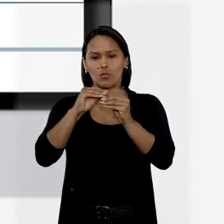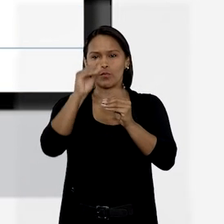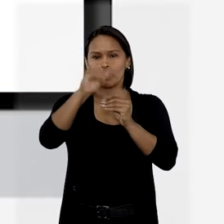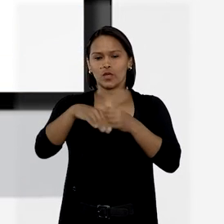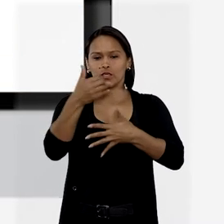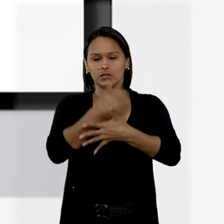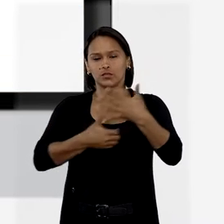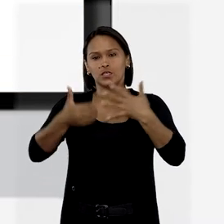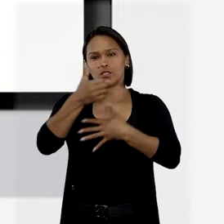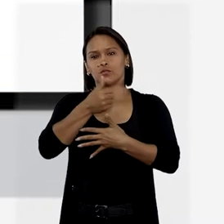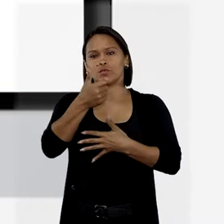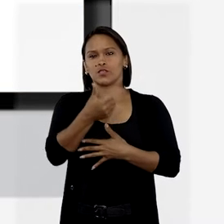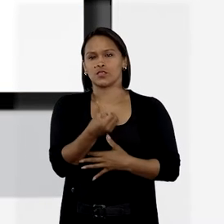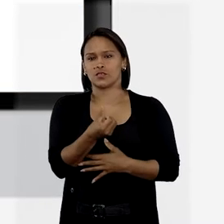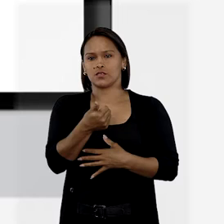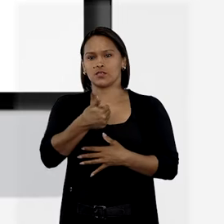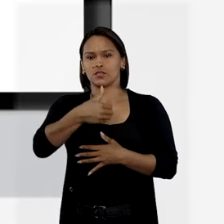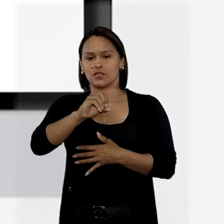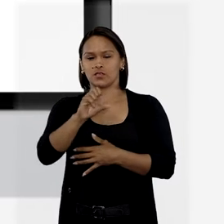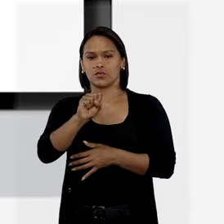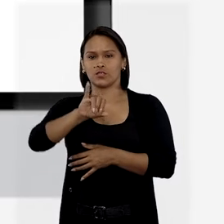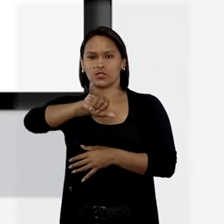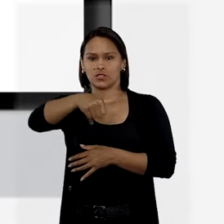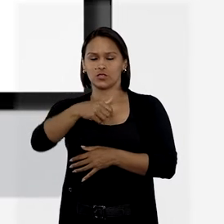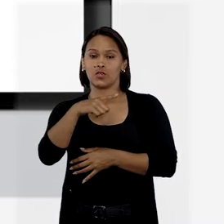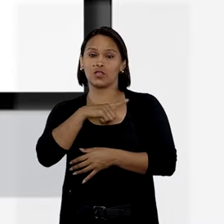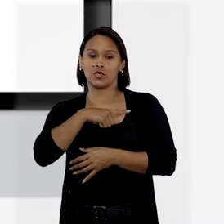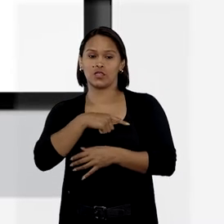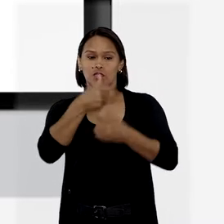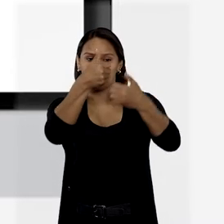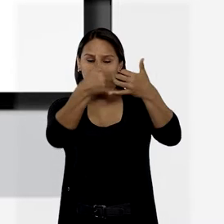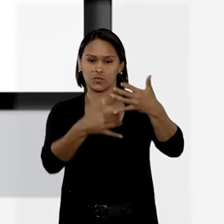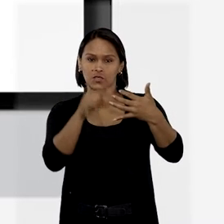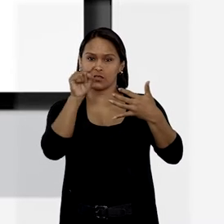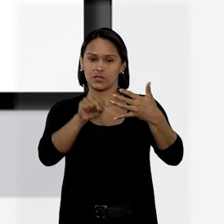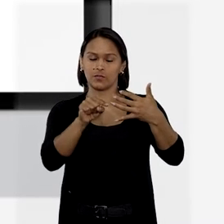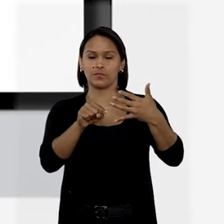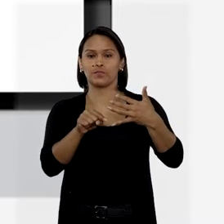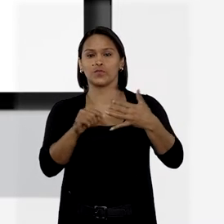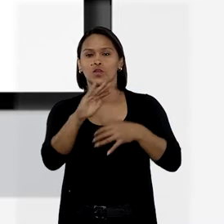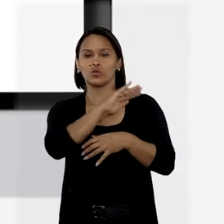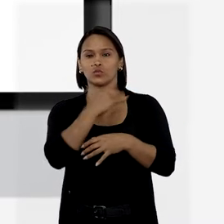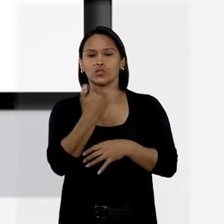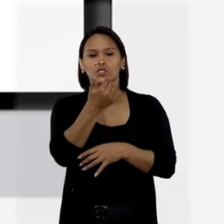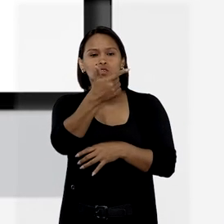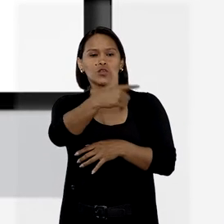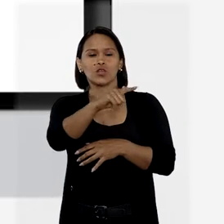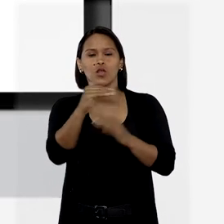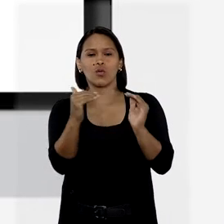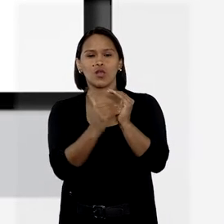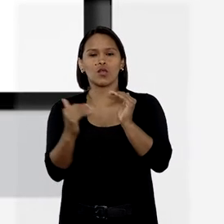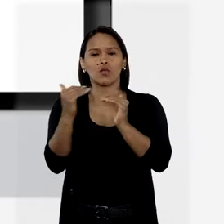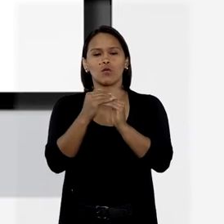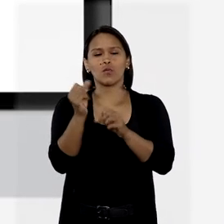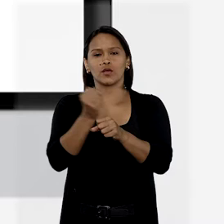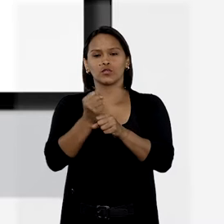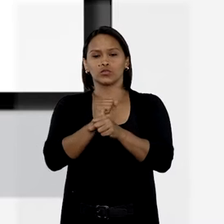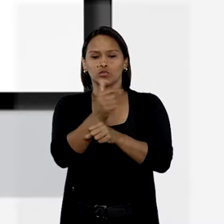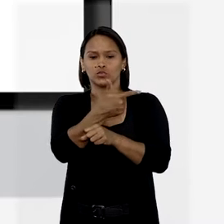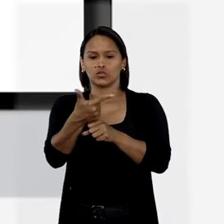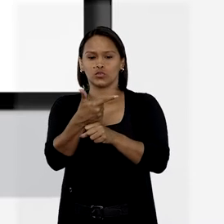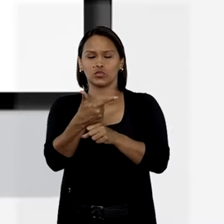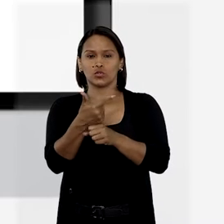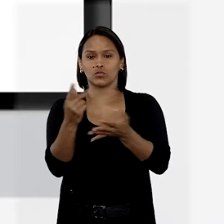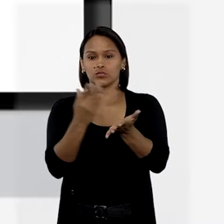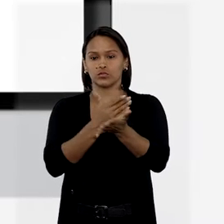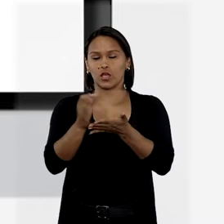assunto da Súmula 610 do STJ, que tem o seguinte teor. O suicídio não é coberto nos dois primeiros anos